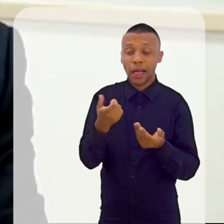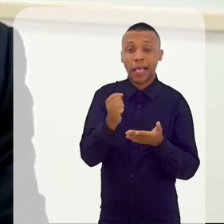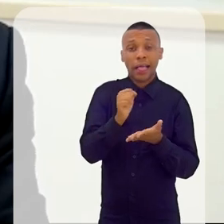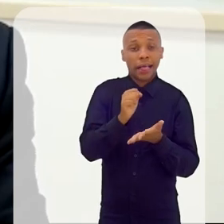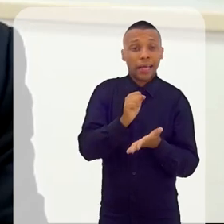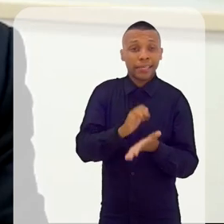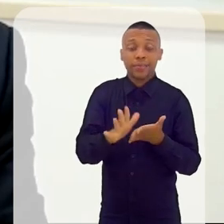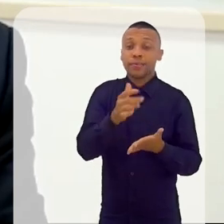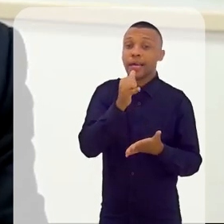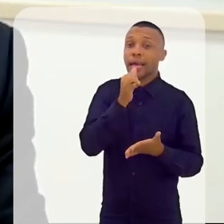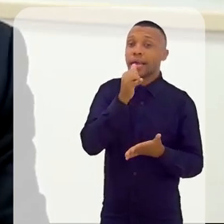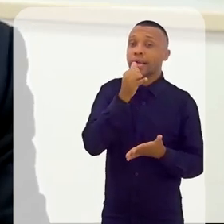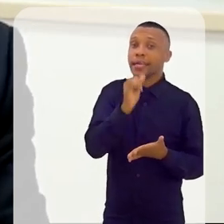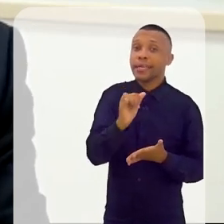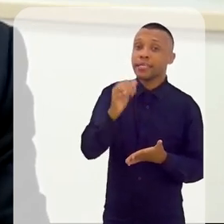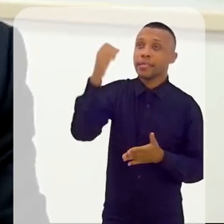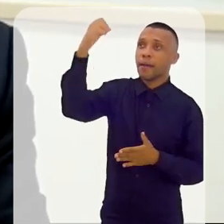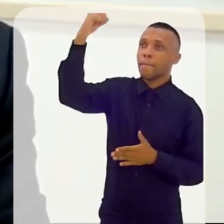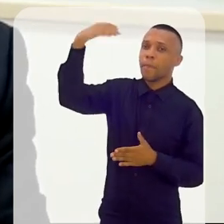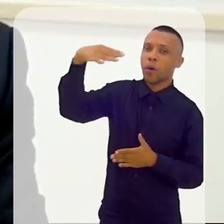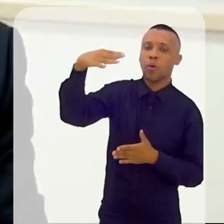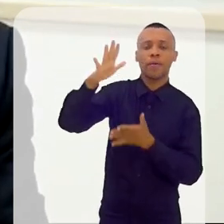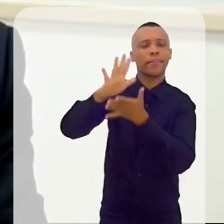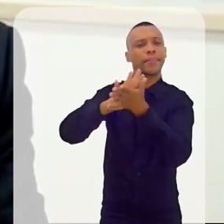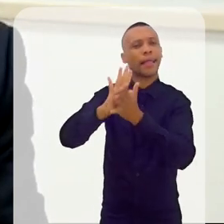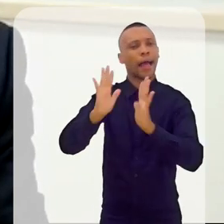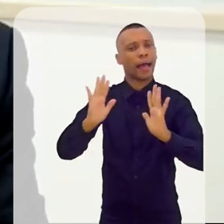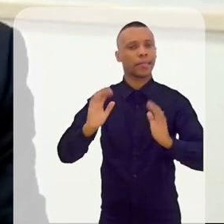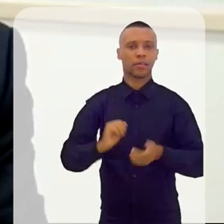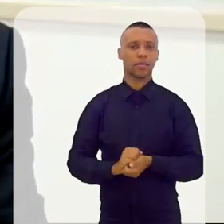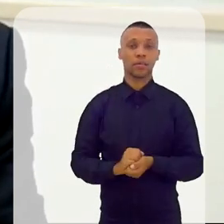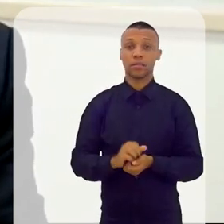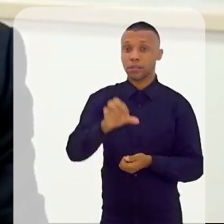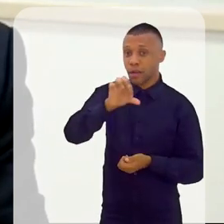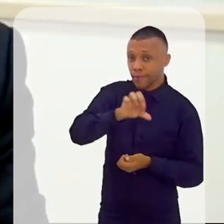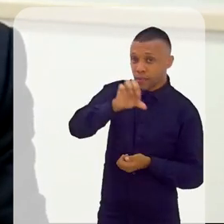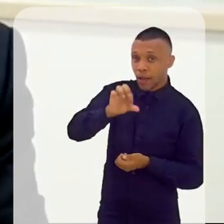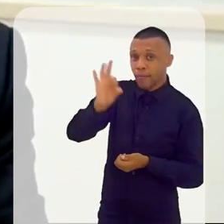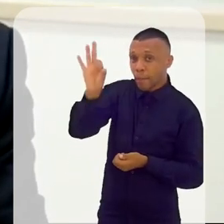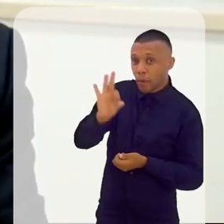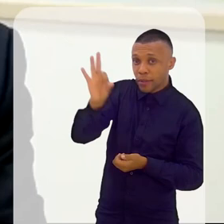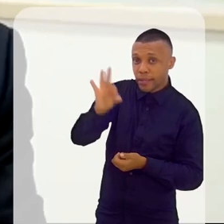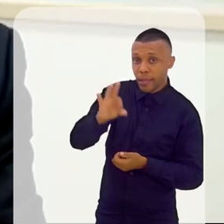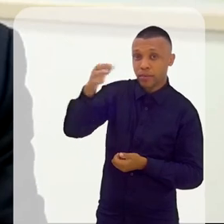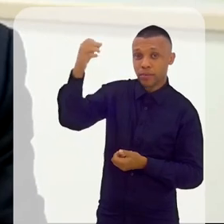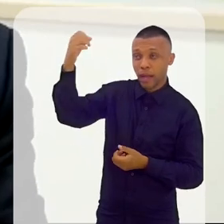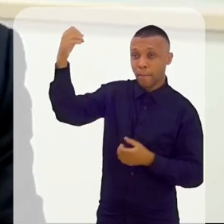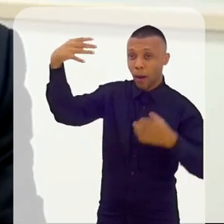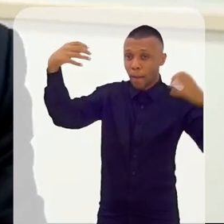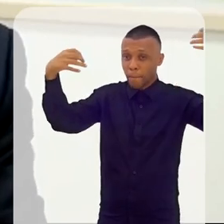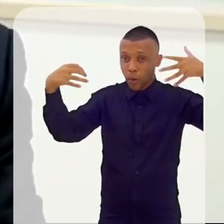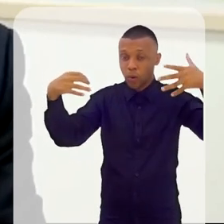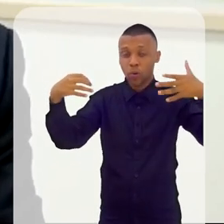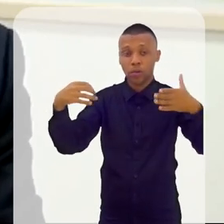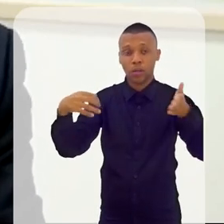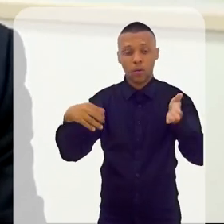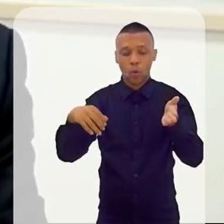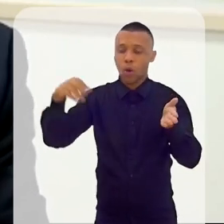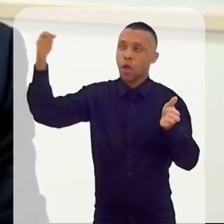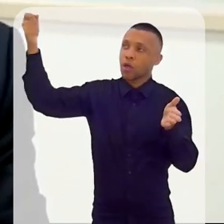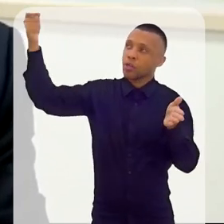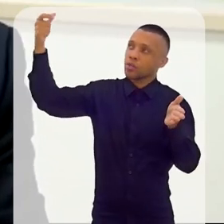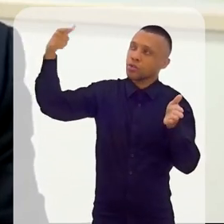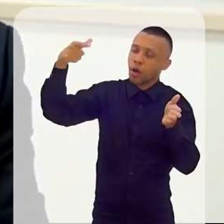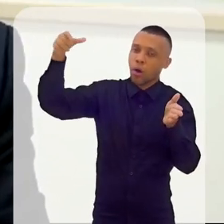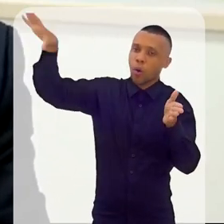a energia elétrica lá. 99% da luminosidade é fornecida por luz solar.